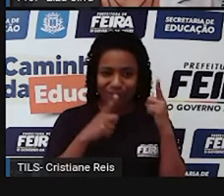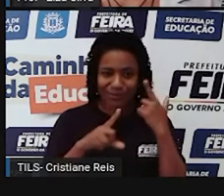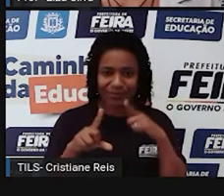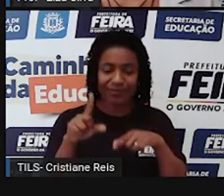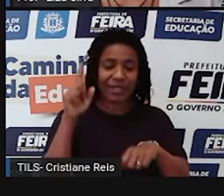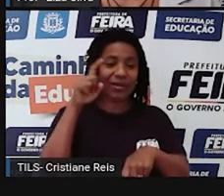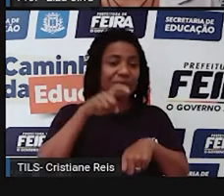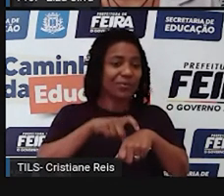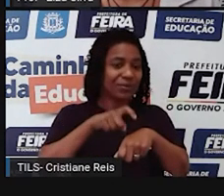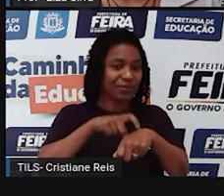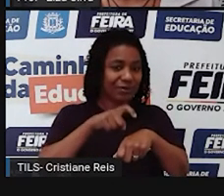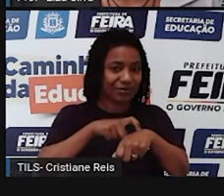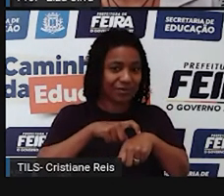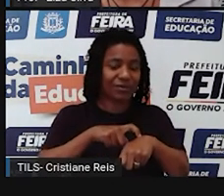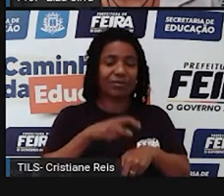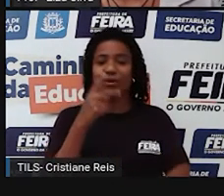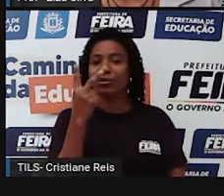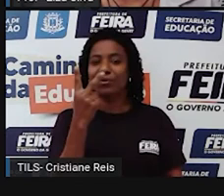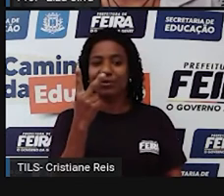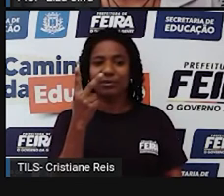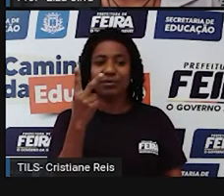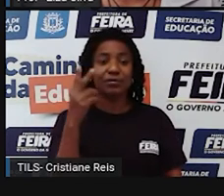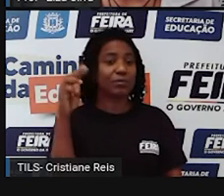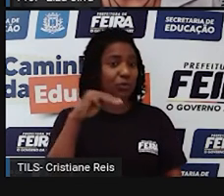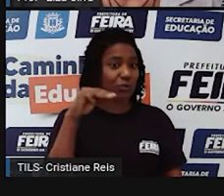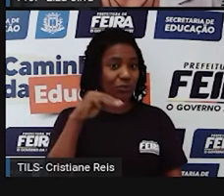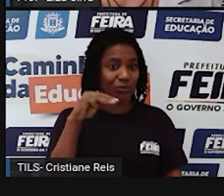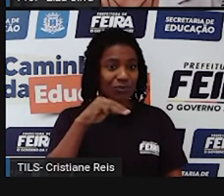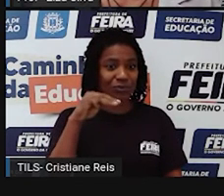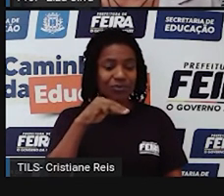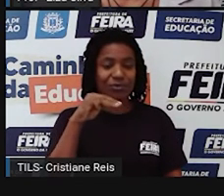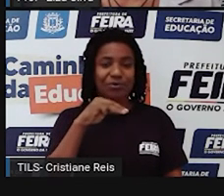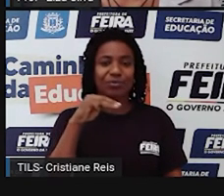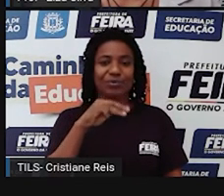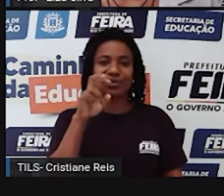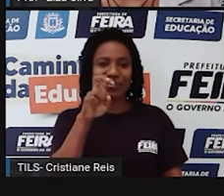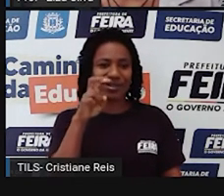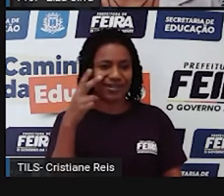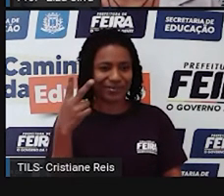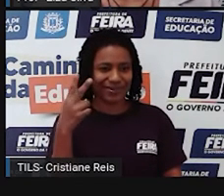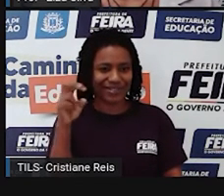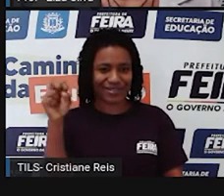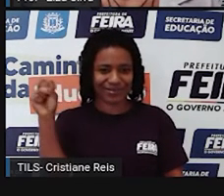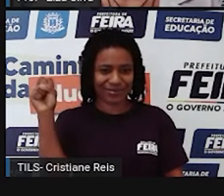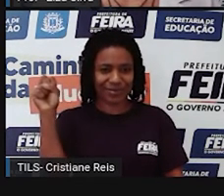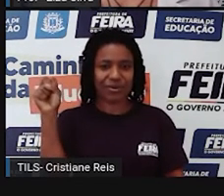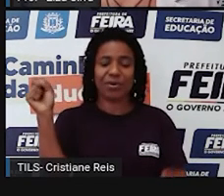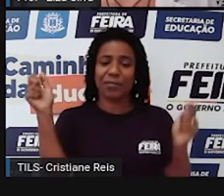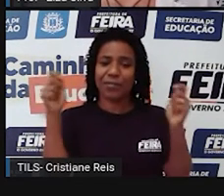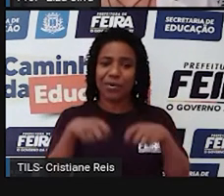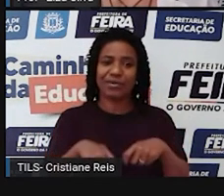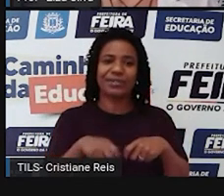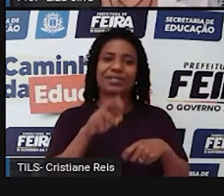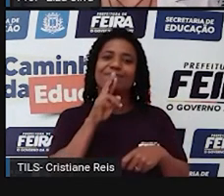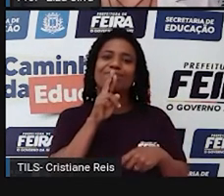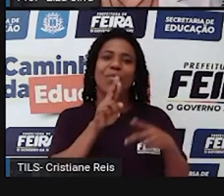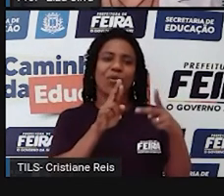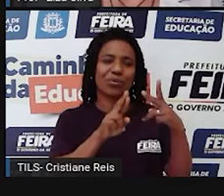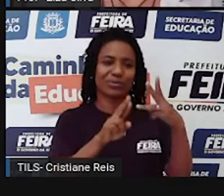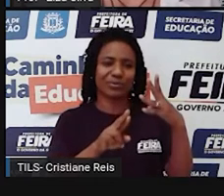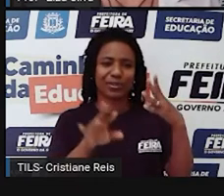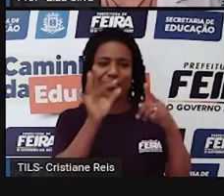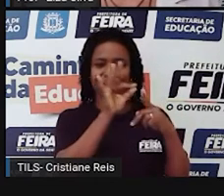tempo que nós gastamos foi 2 minutos e 52 segundos E aqui você pode exibir todas as respostas